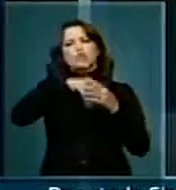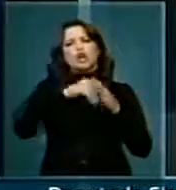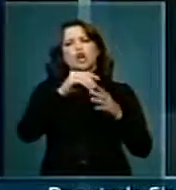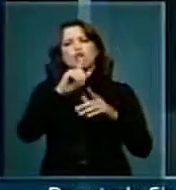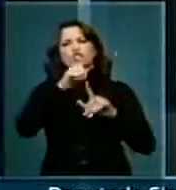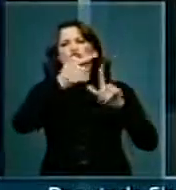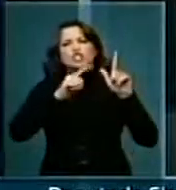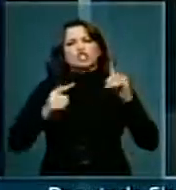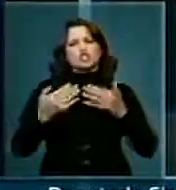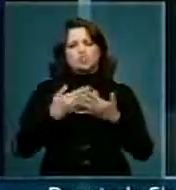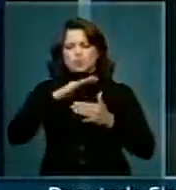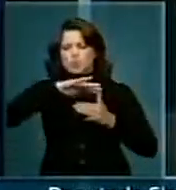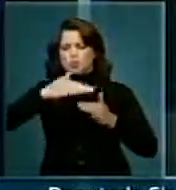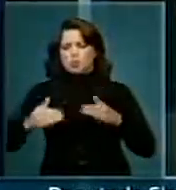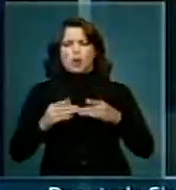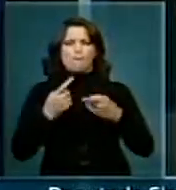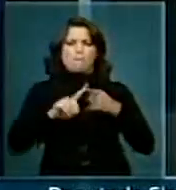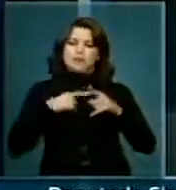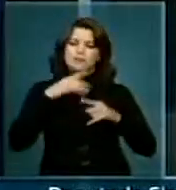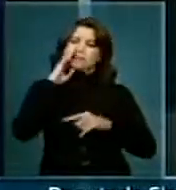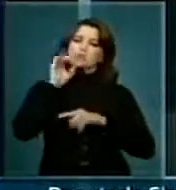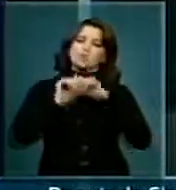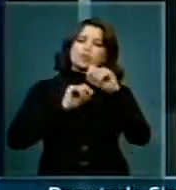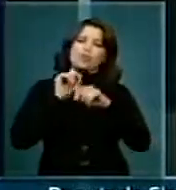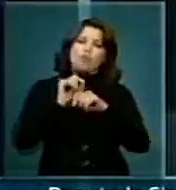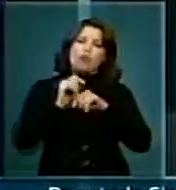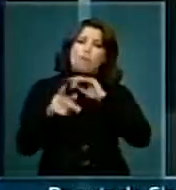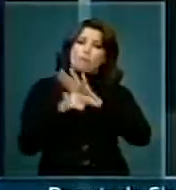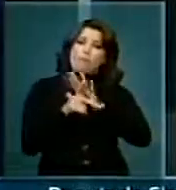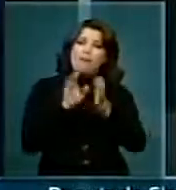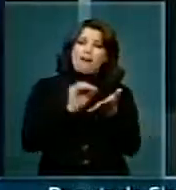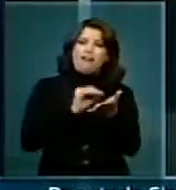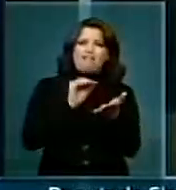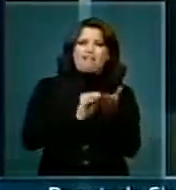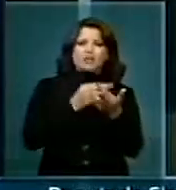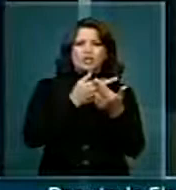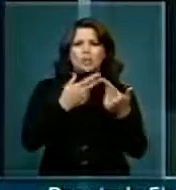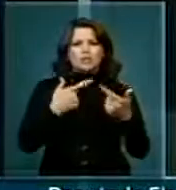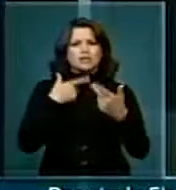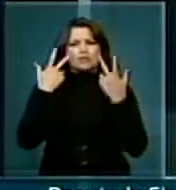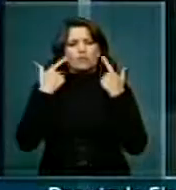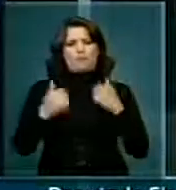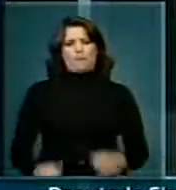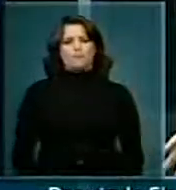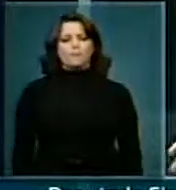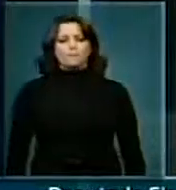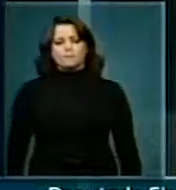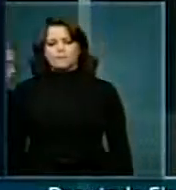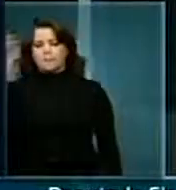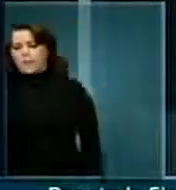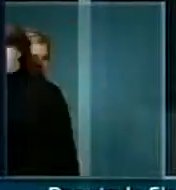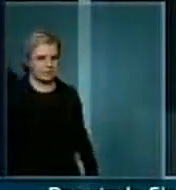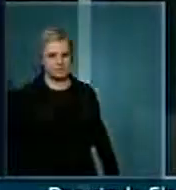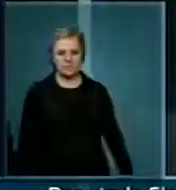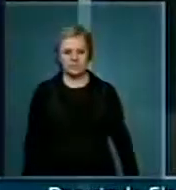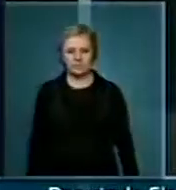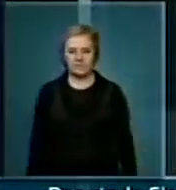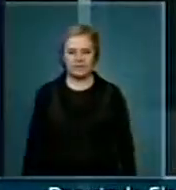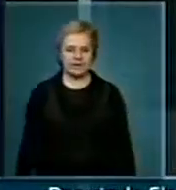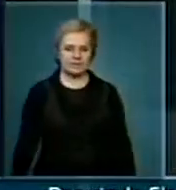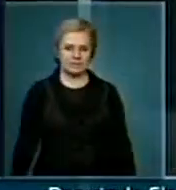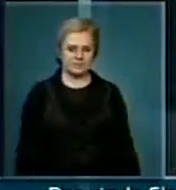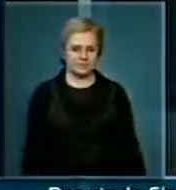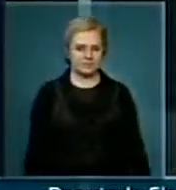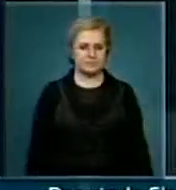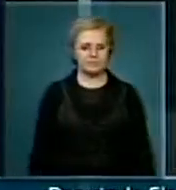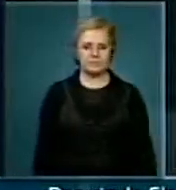geofísicas, mas, acima de tudo, por essa ausência das esquerdas naturais. Investiu-se muito na